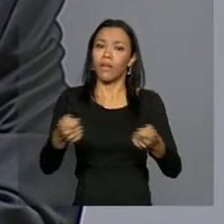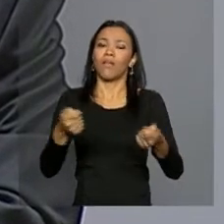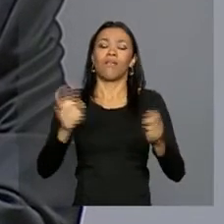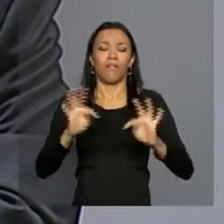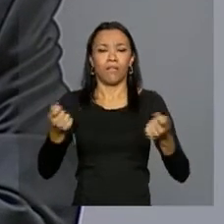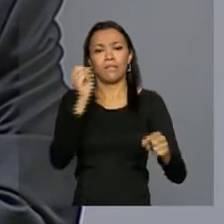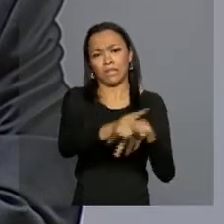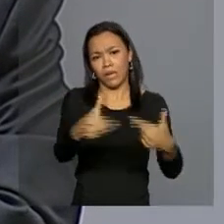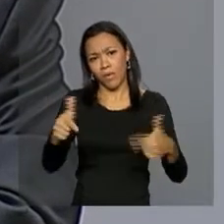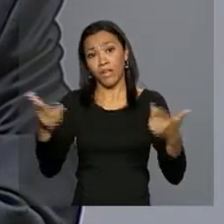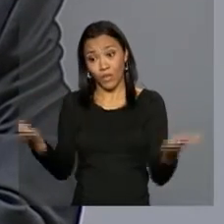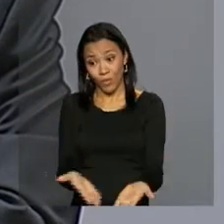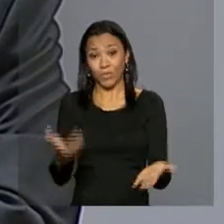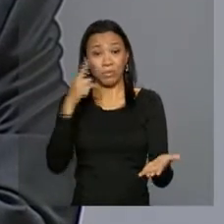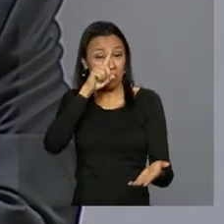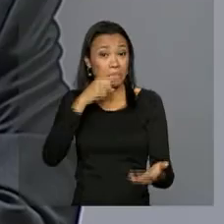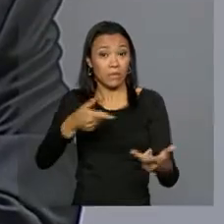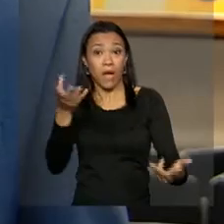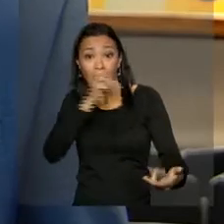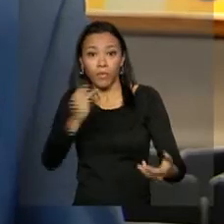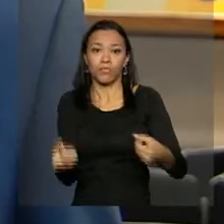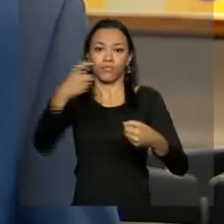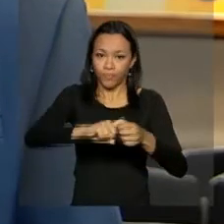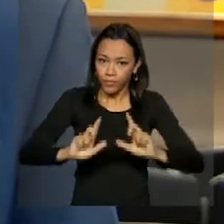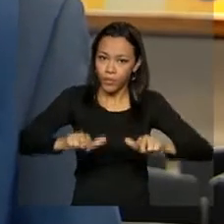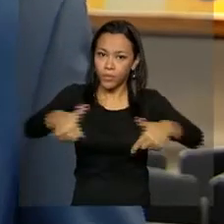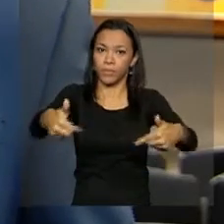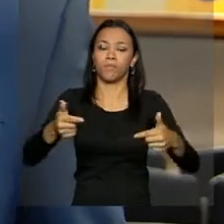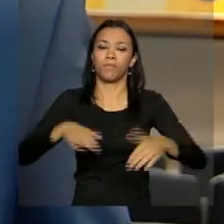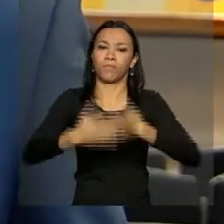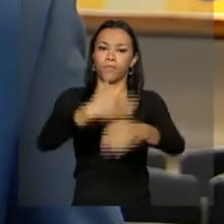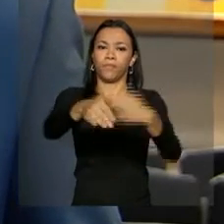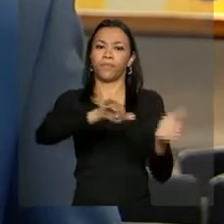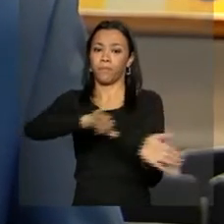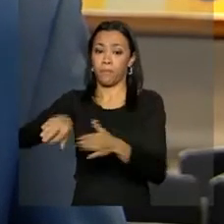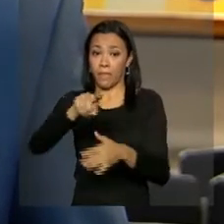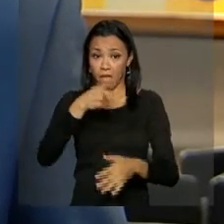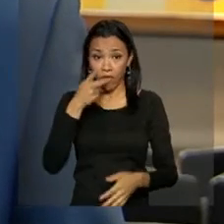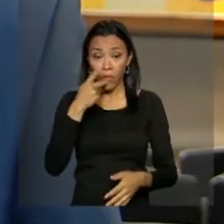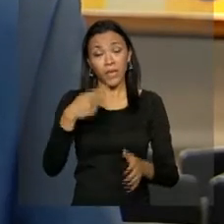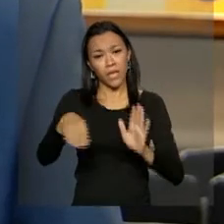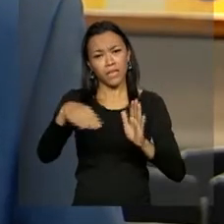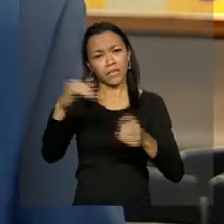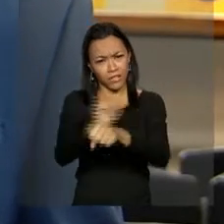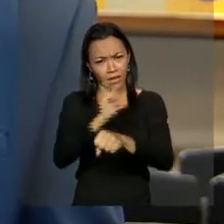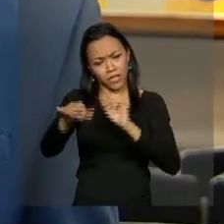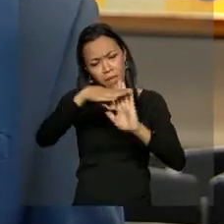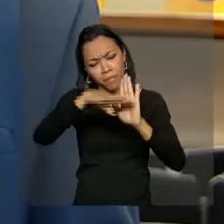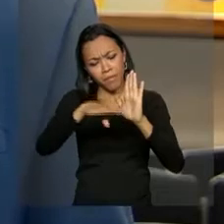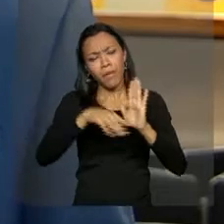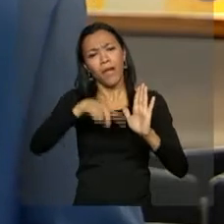fazer com que a gente saia da situação que a gente está mais rapidamente. As medidas são necessárias, segundo o ministro da Fazenda, porque caiu a